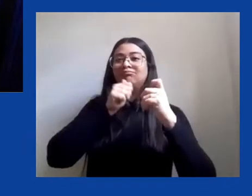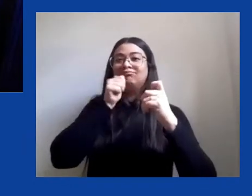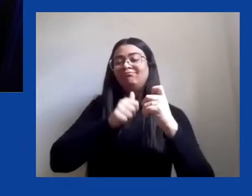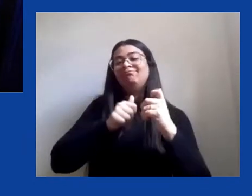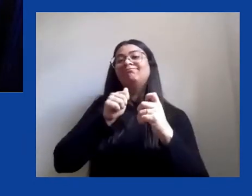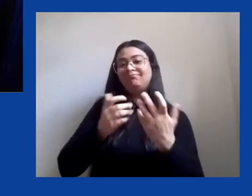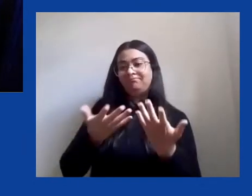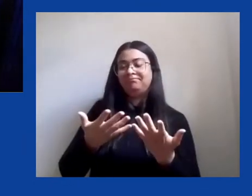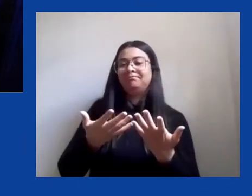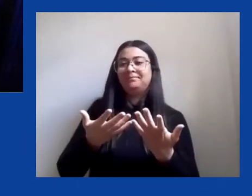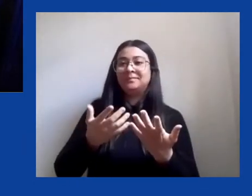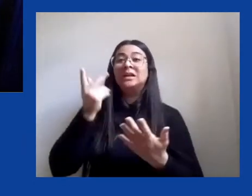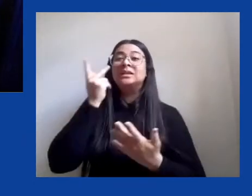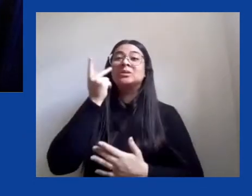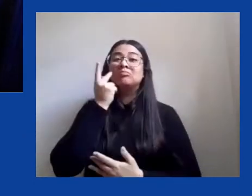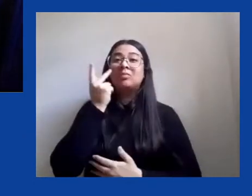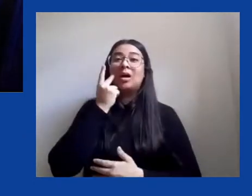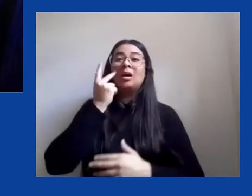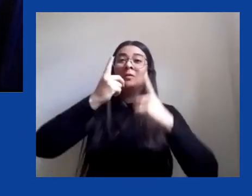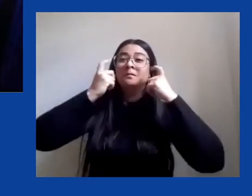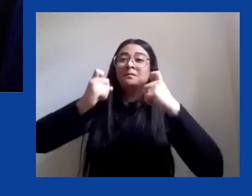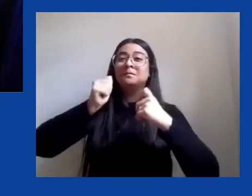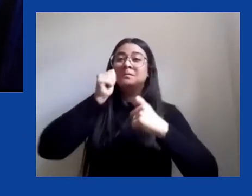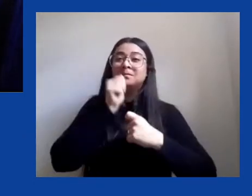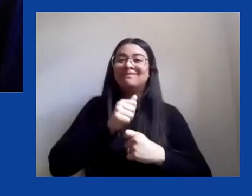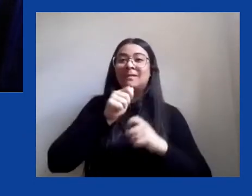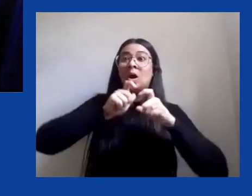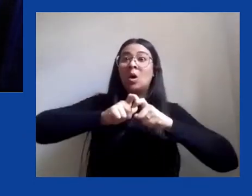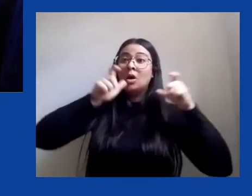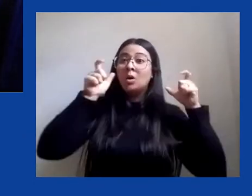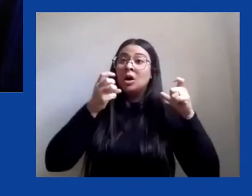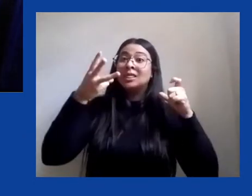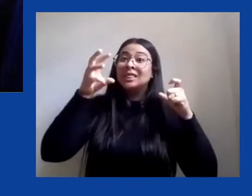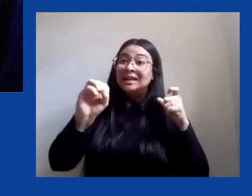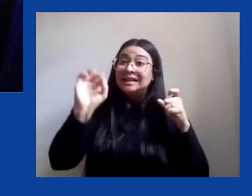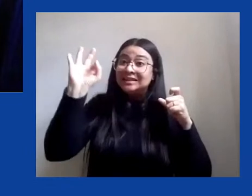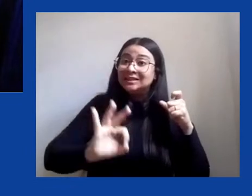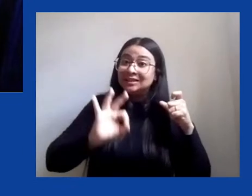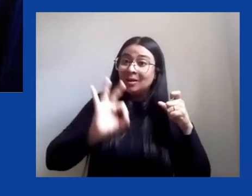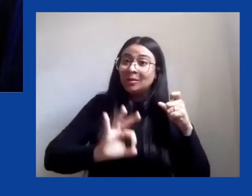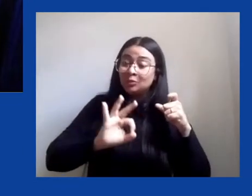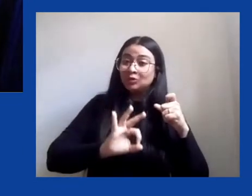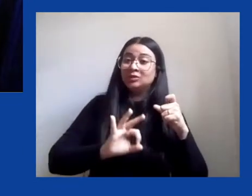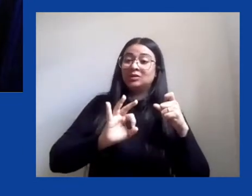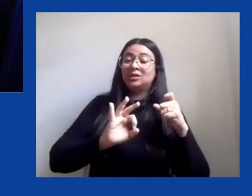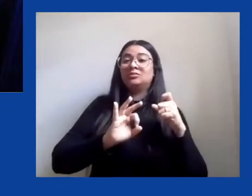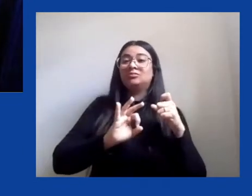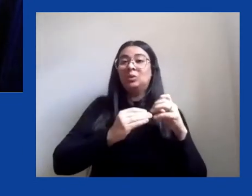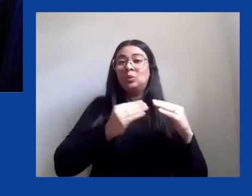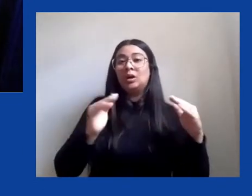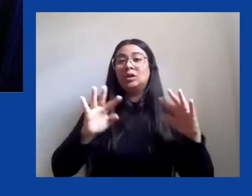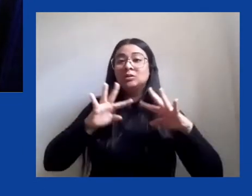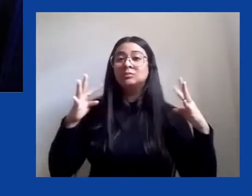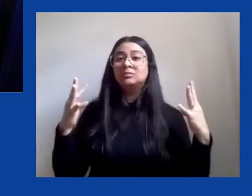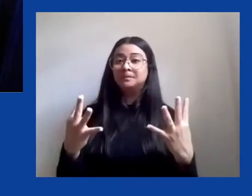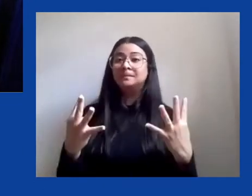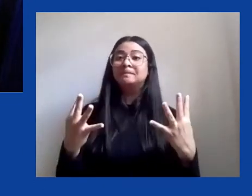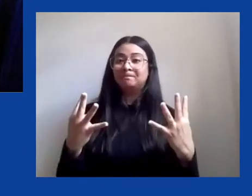violência contra a mulher aumentou 30% durante a quarentena. De acordo com o número